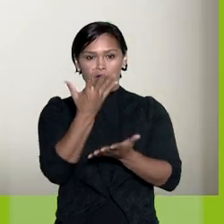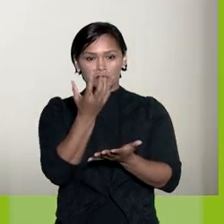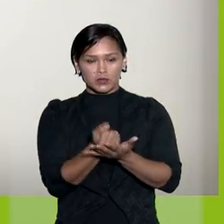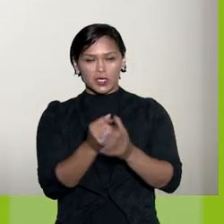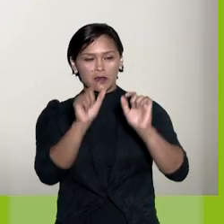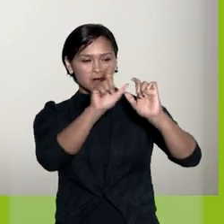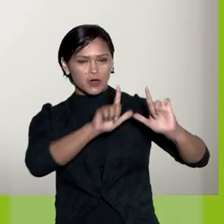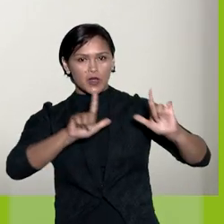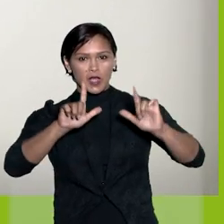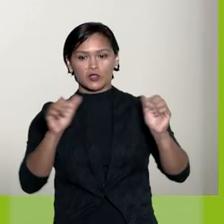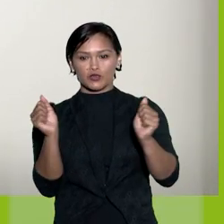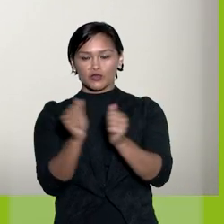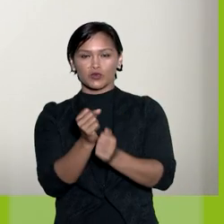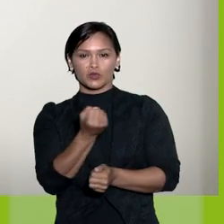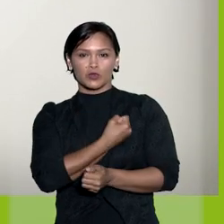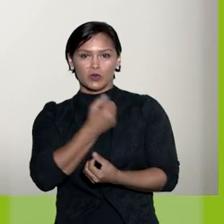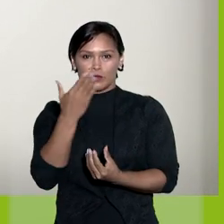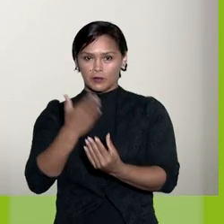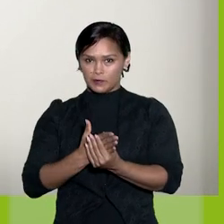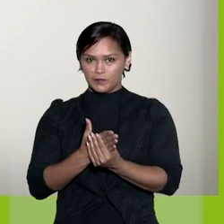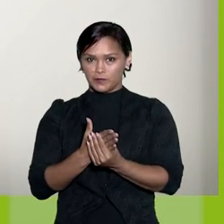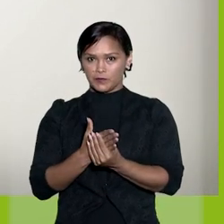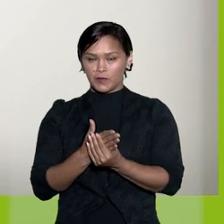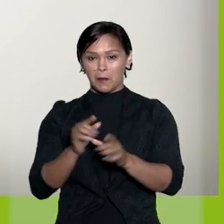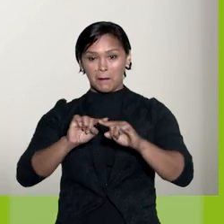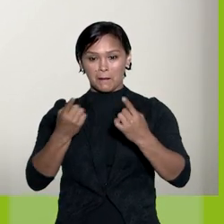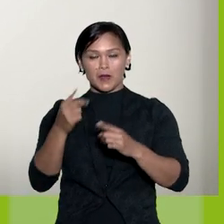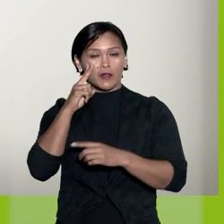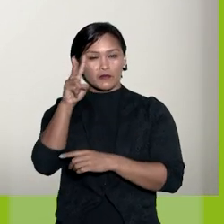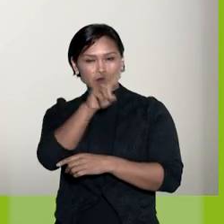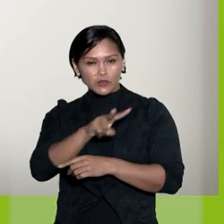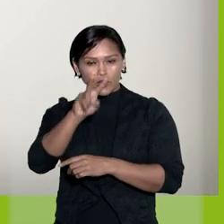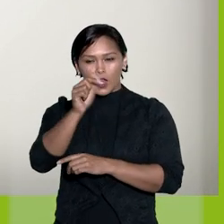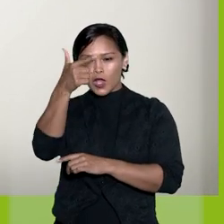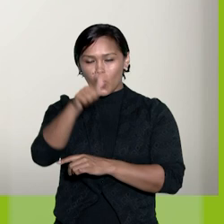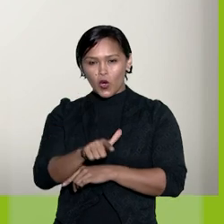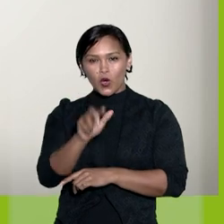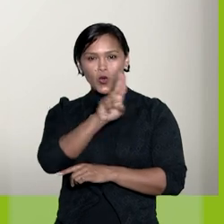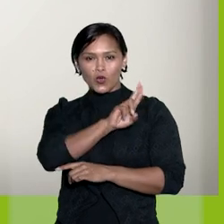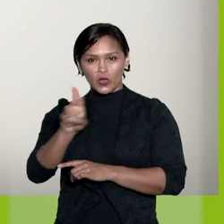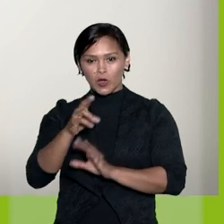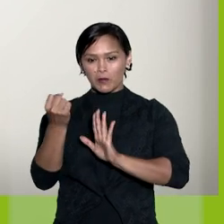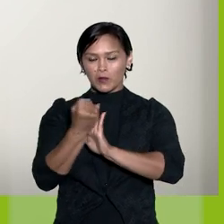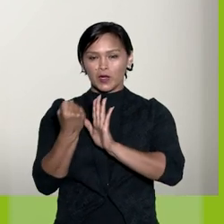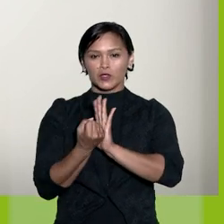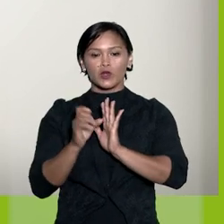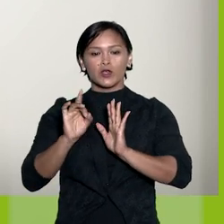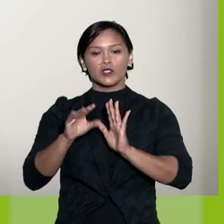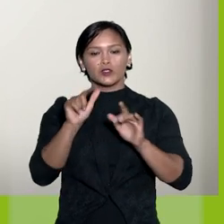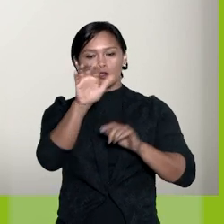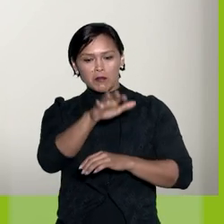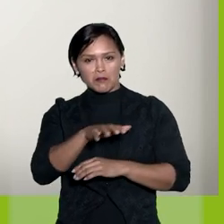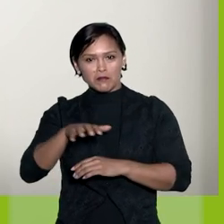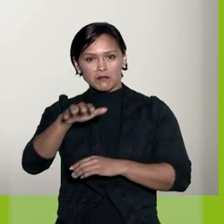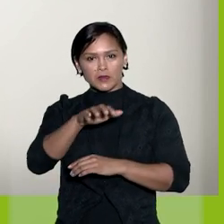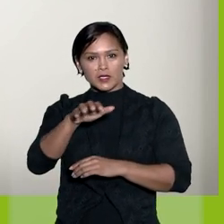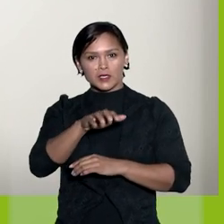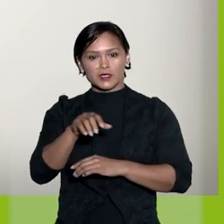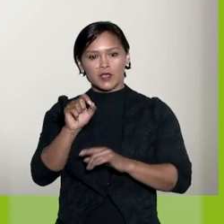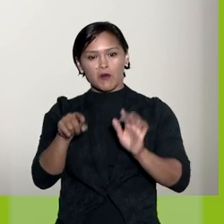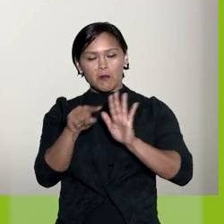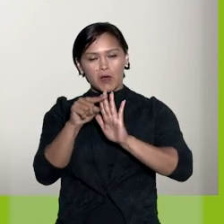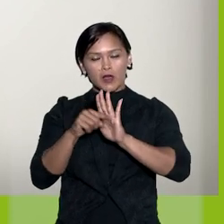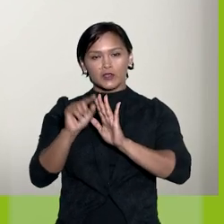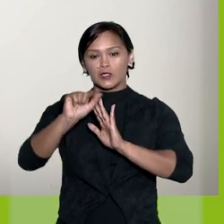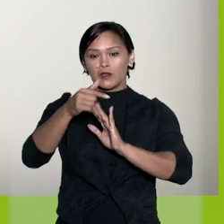marcador atribuído aparece ao lado do número do processo. Para visualizar o nome do marcador, basta passar